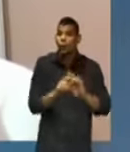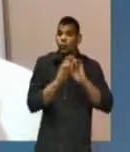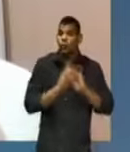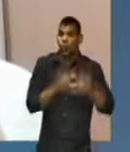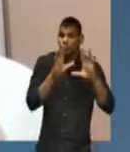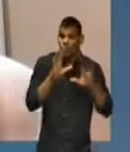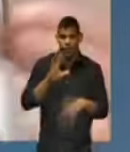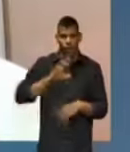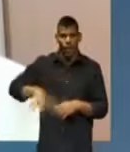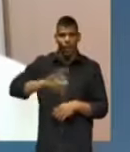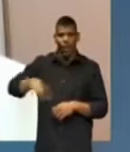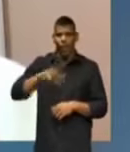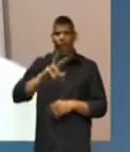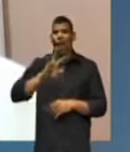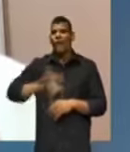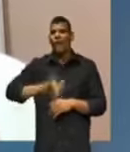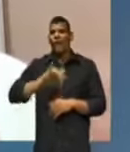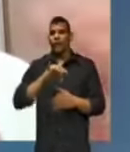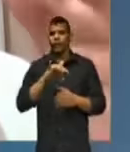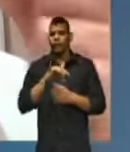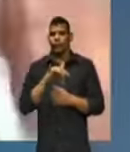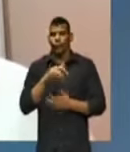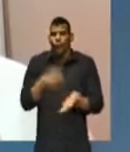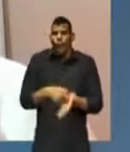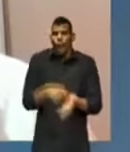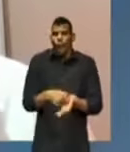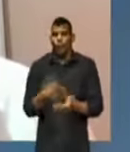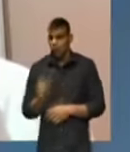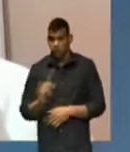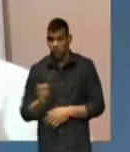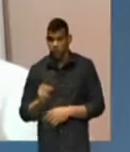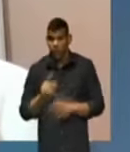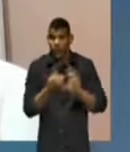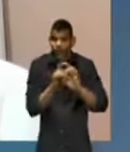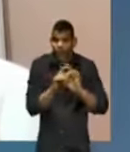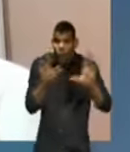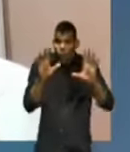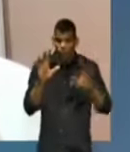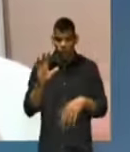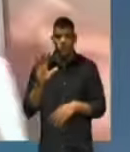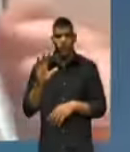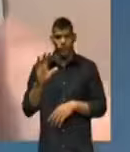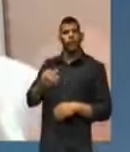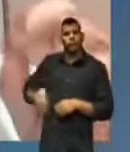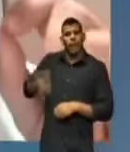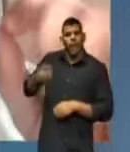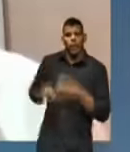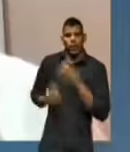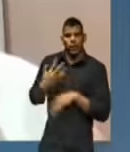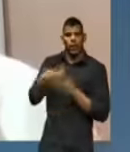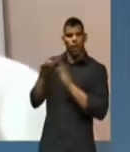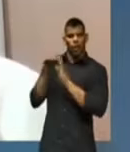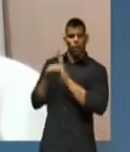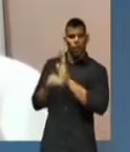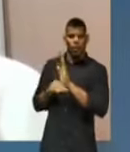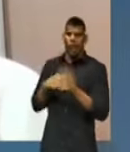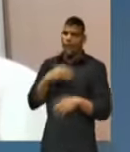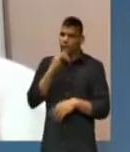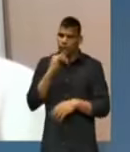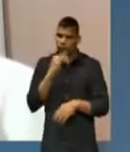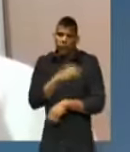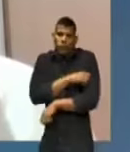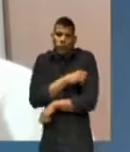Júlio, líder do governo, não se sustenta, e seria muito bom para os estudantes mais pobres, os estudantes que querem, obviamente,